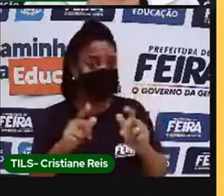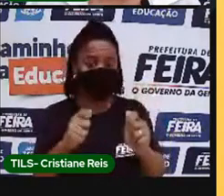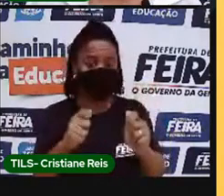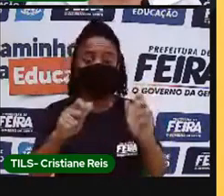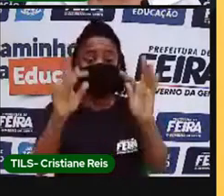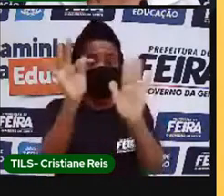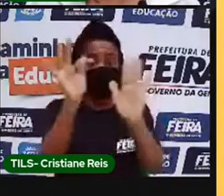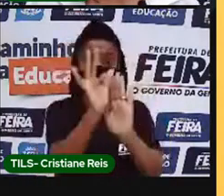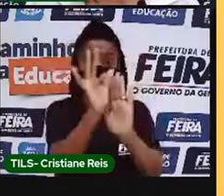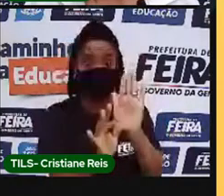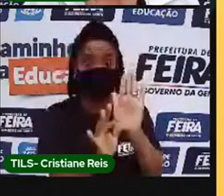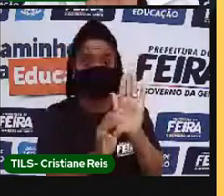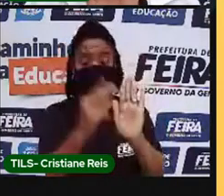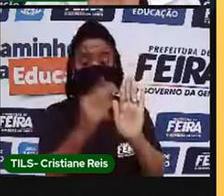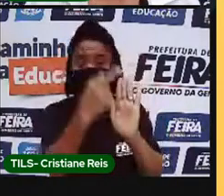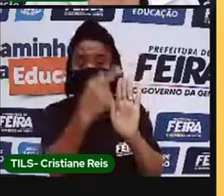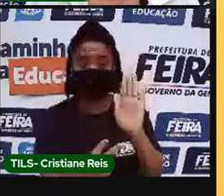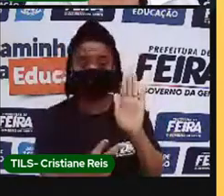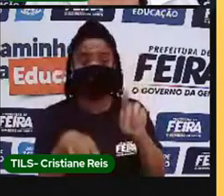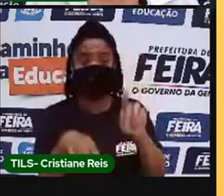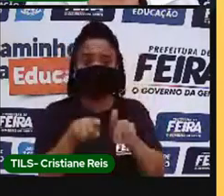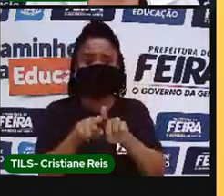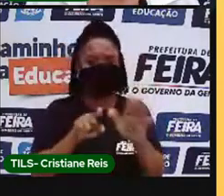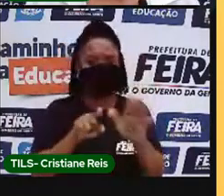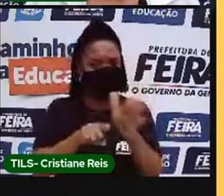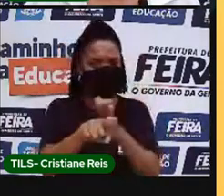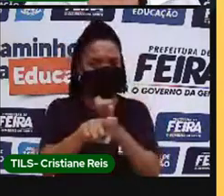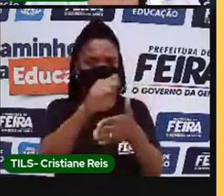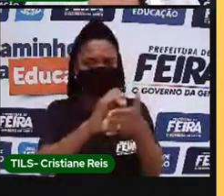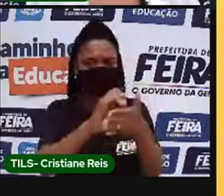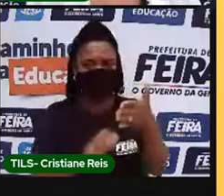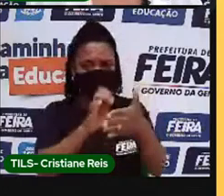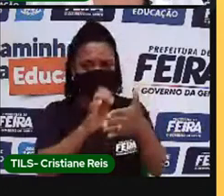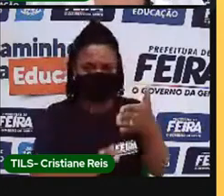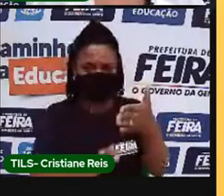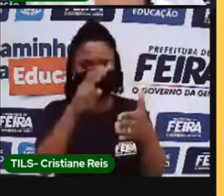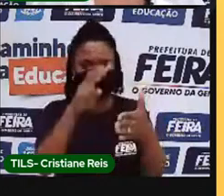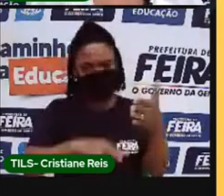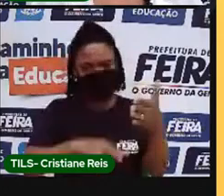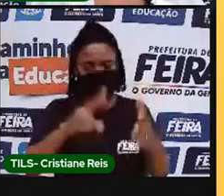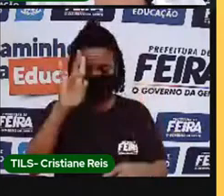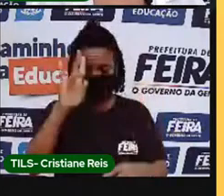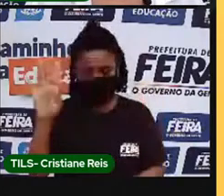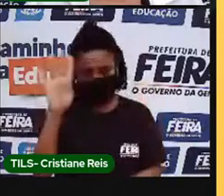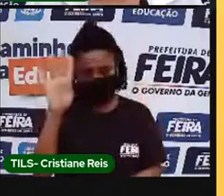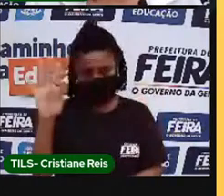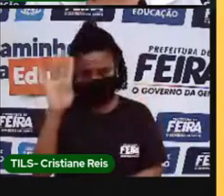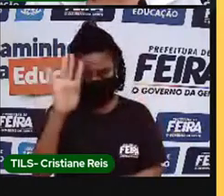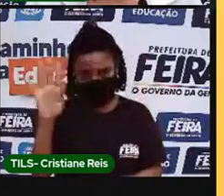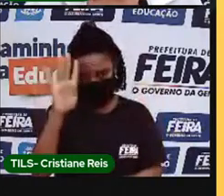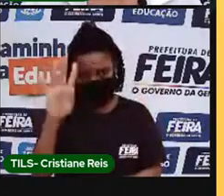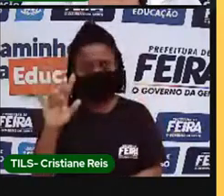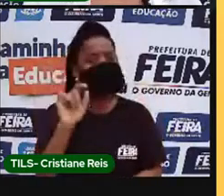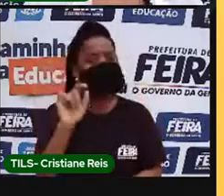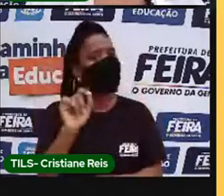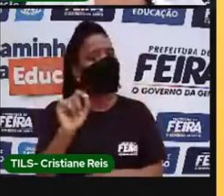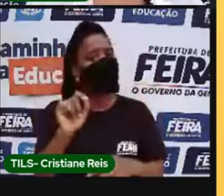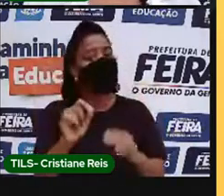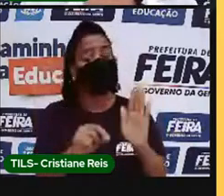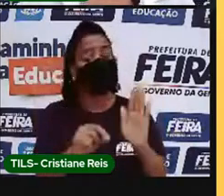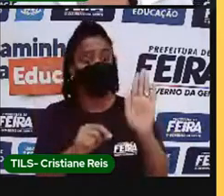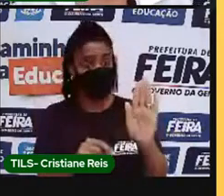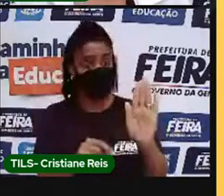os enunciados das questões mais de uma vez. Os enunciados são aqueles comandos que nós